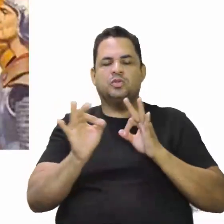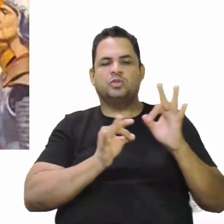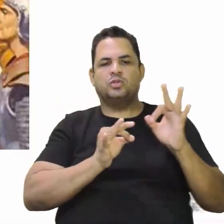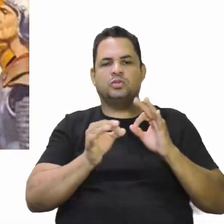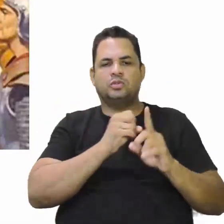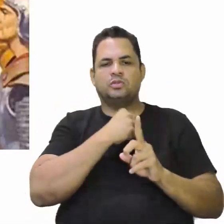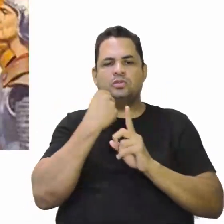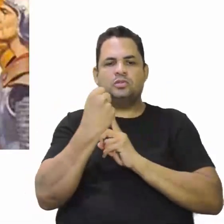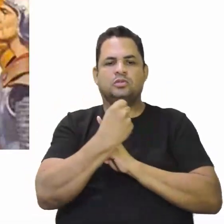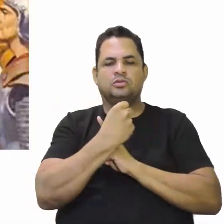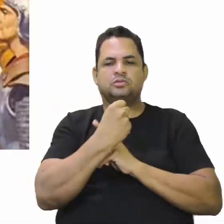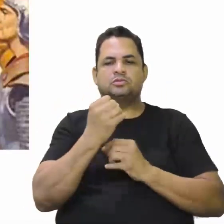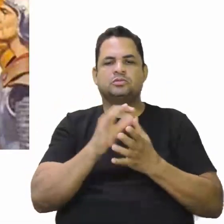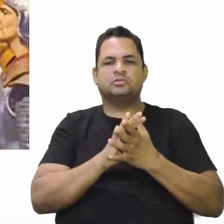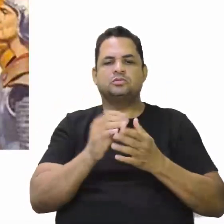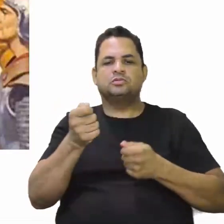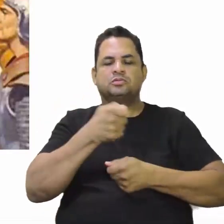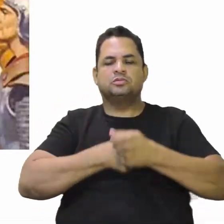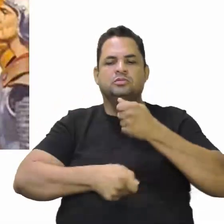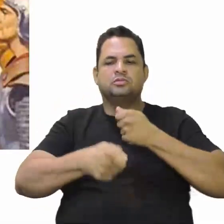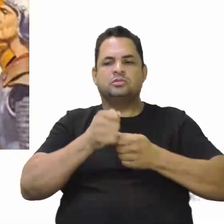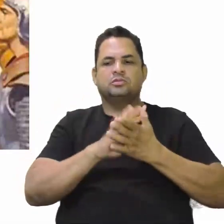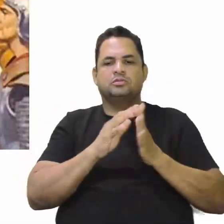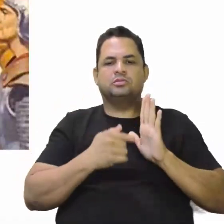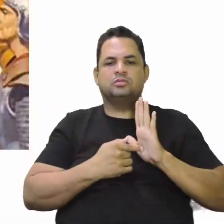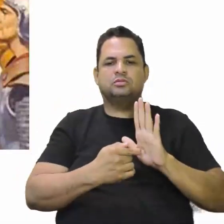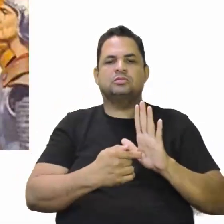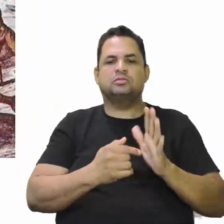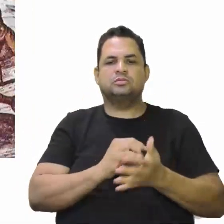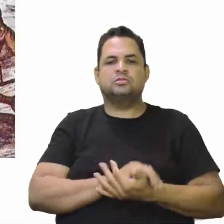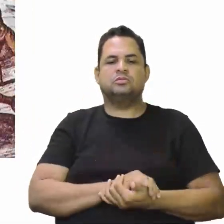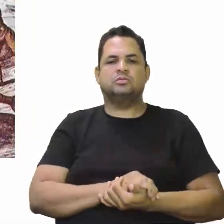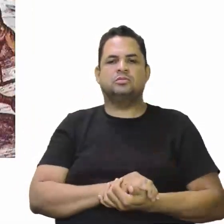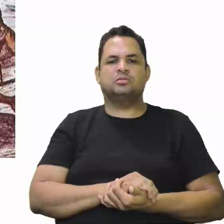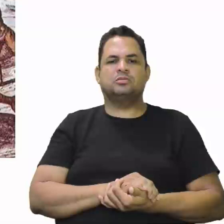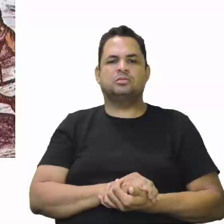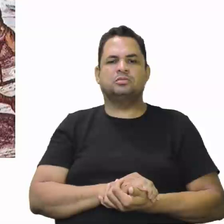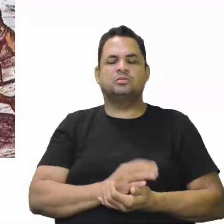econômica e social, que eu já mostrei para vocês anteriormente. E eles queriam o que em troca?